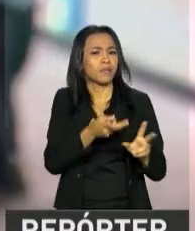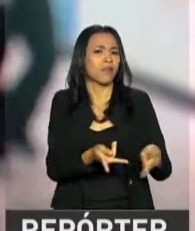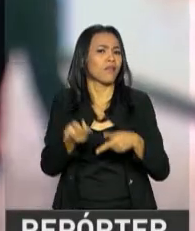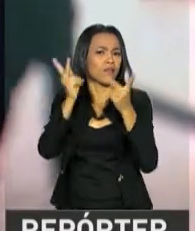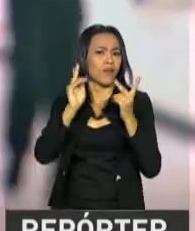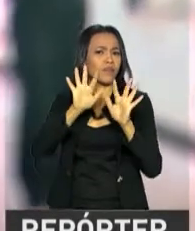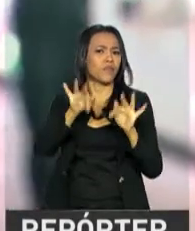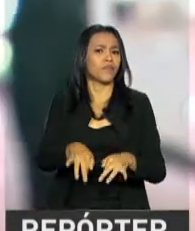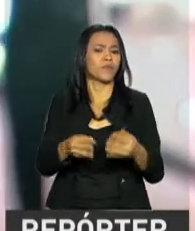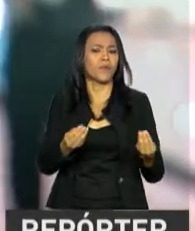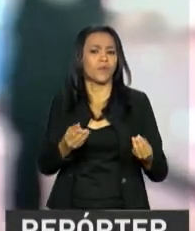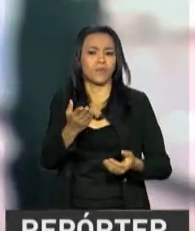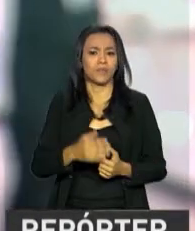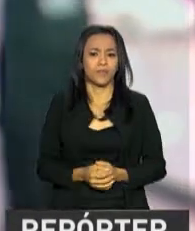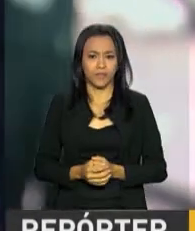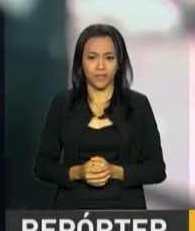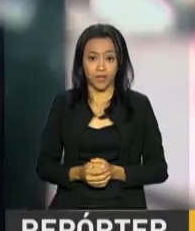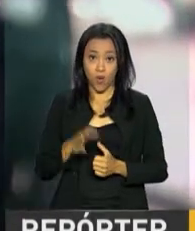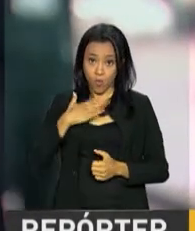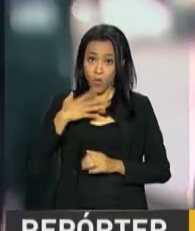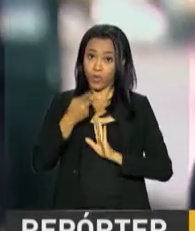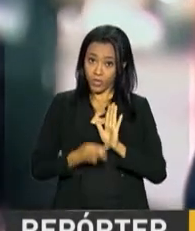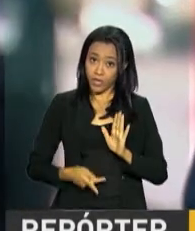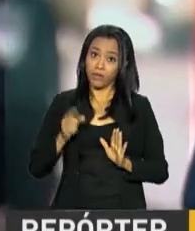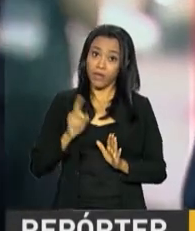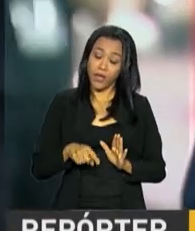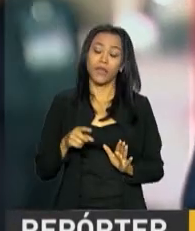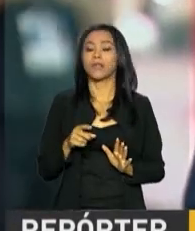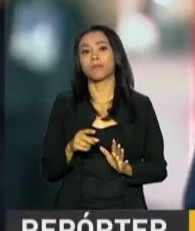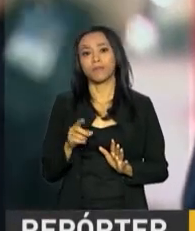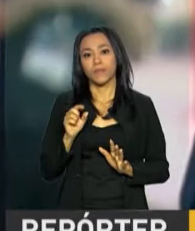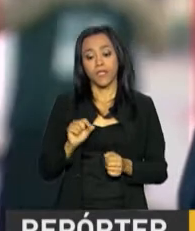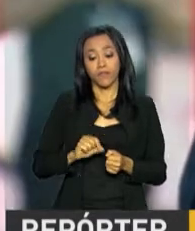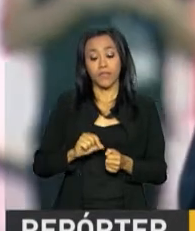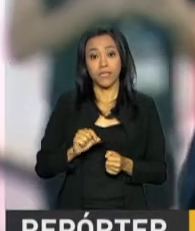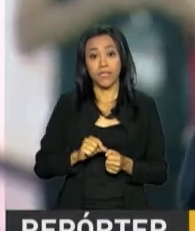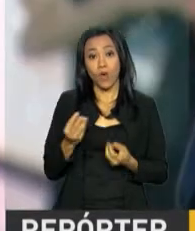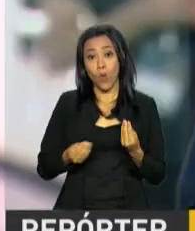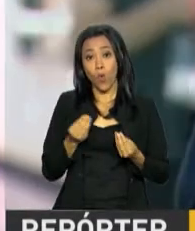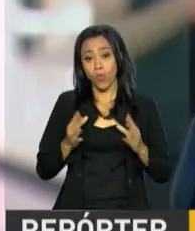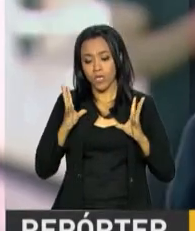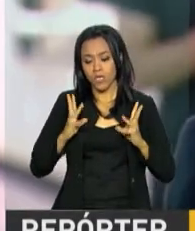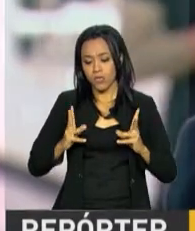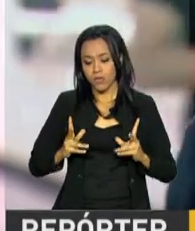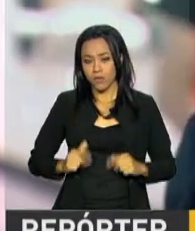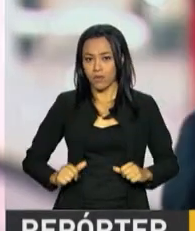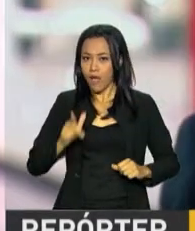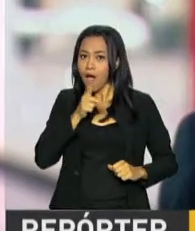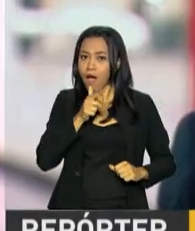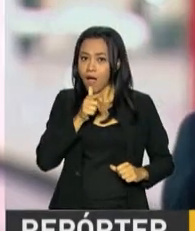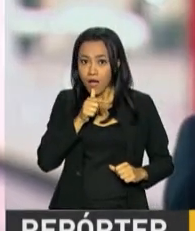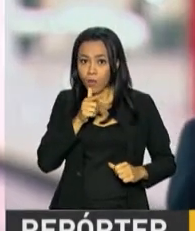ganhou aí a final, a etapa brasileira? Sim. O meu projeto era um equipamento que realiza o tratamento de água nas cisternas do semiárido.